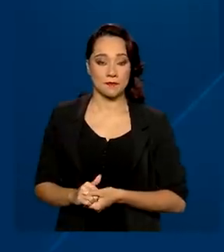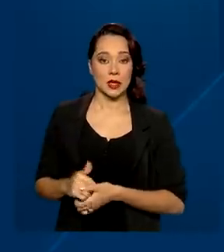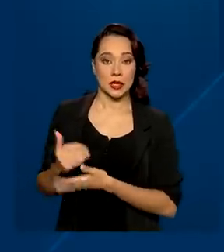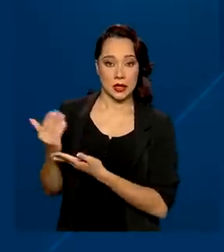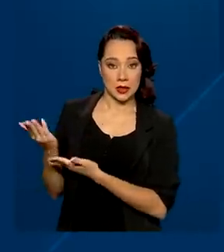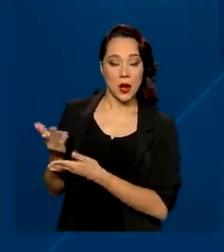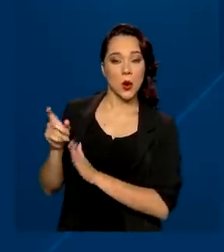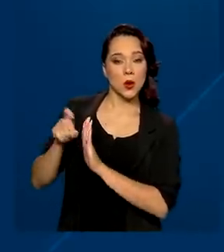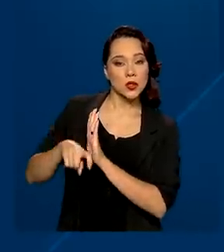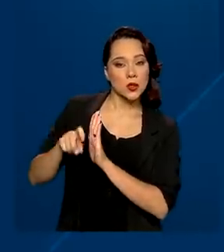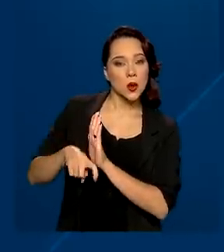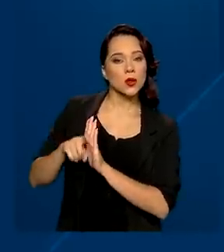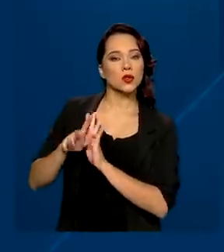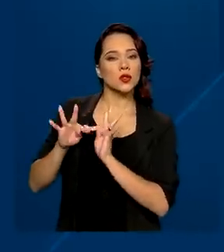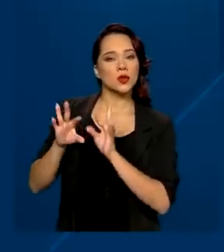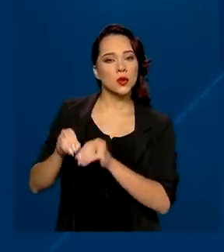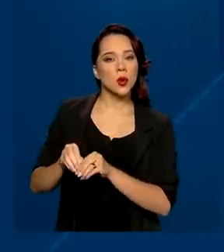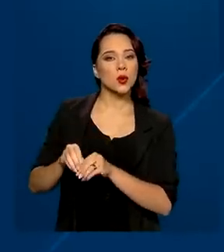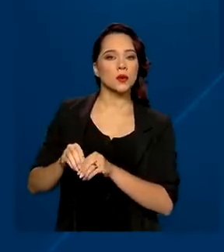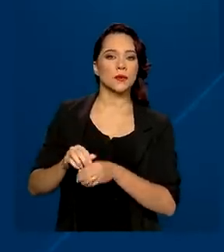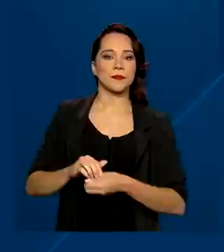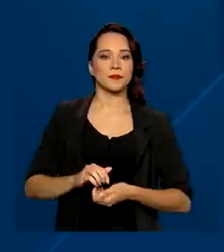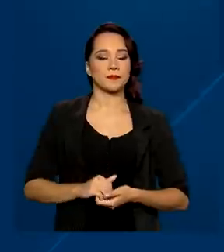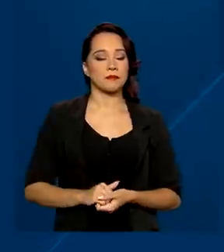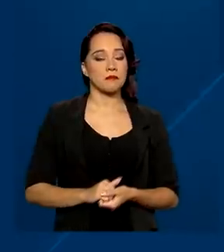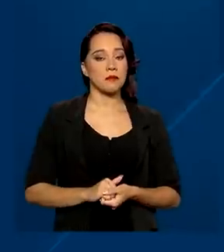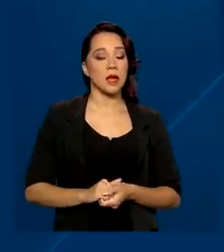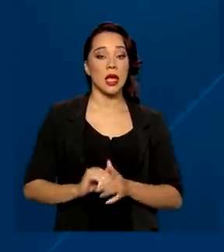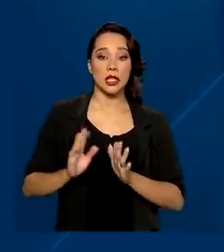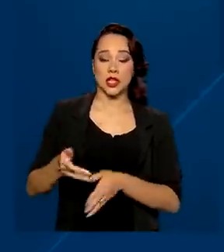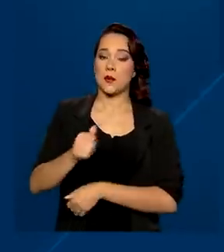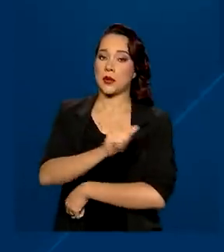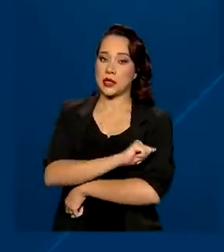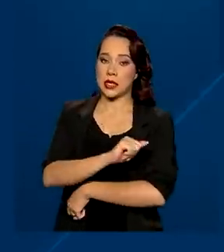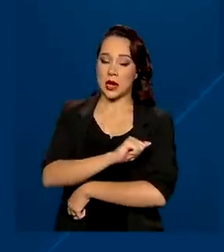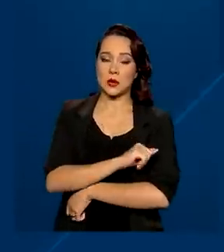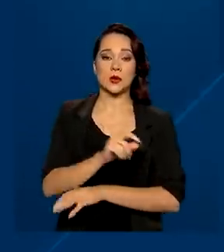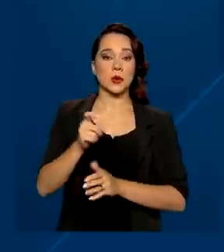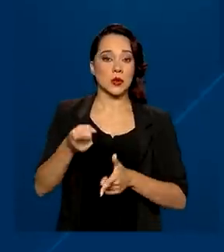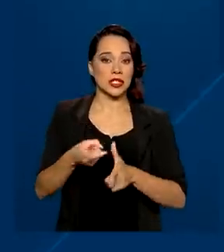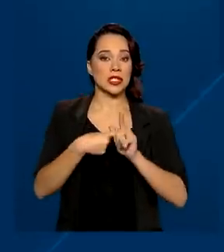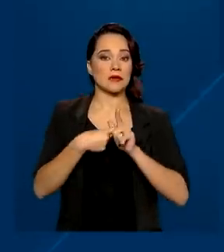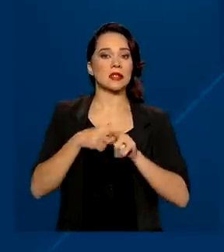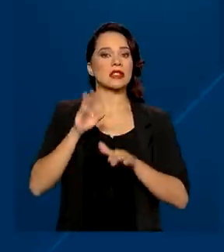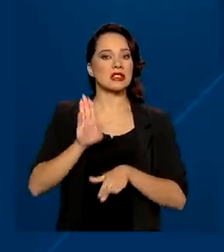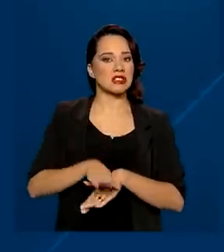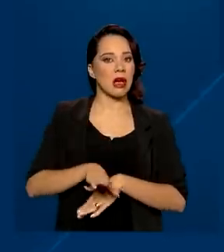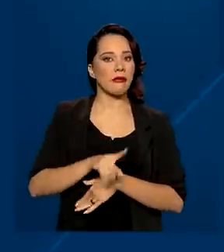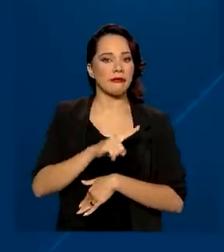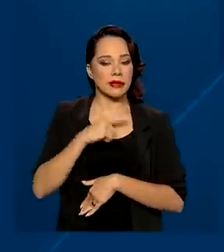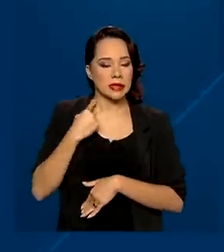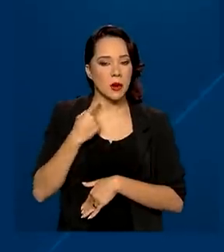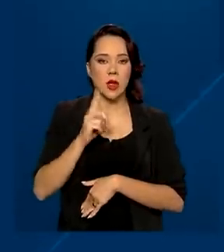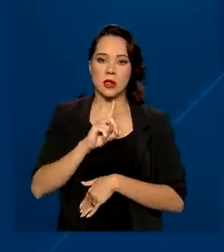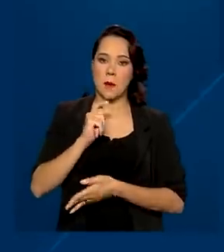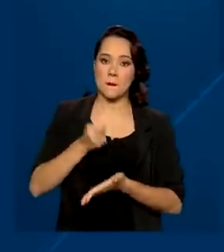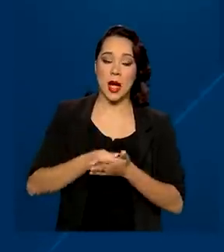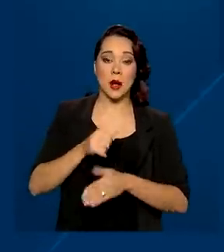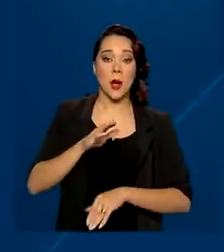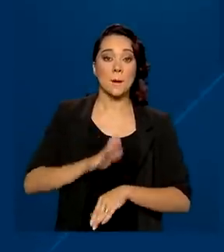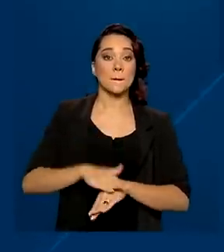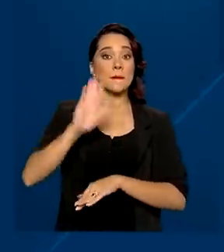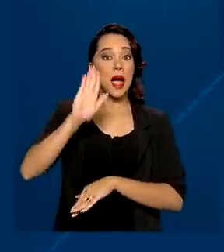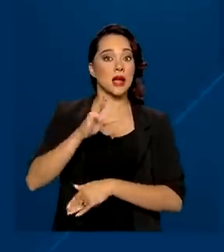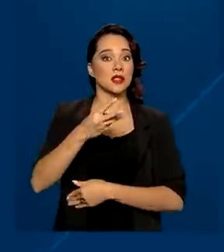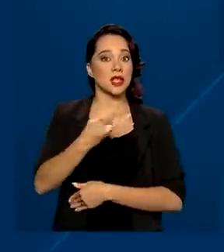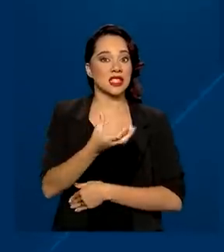meio de liquidação integral do saldo devedor. Já para os estudantes com débitos vencidos e não pagos há mais de 360